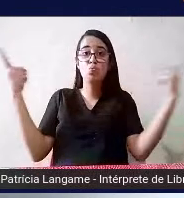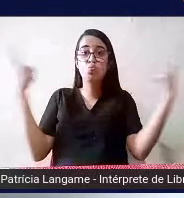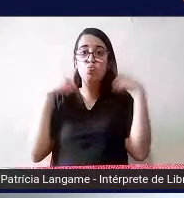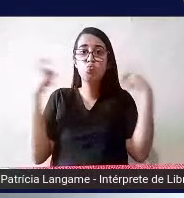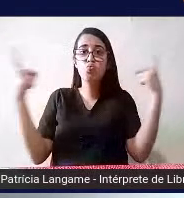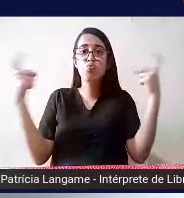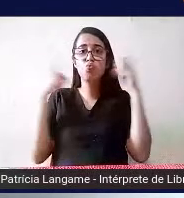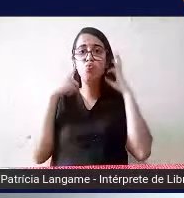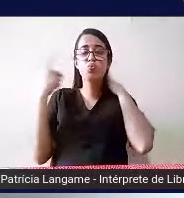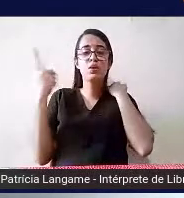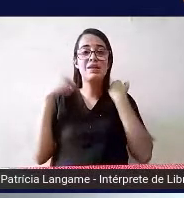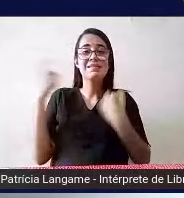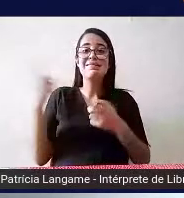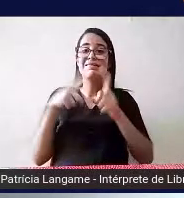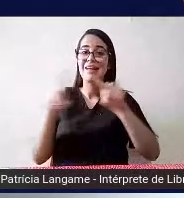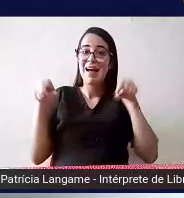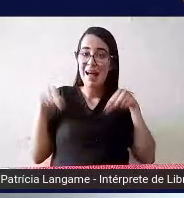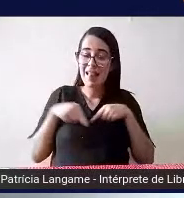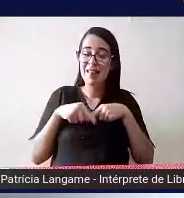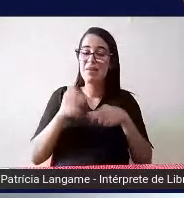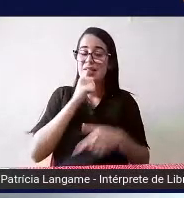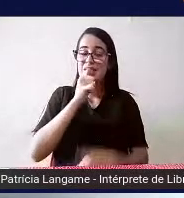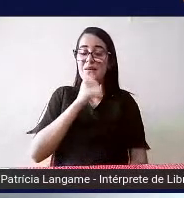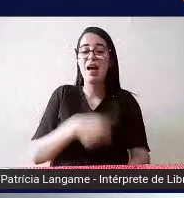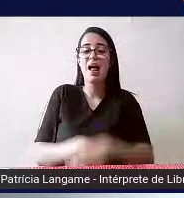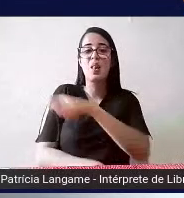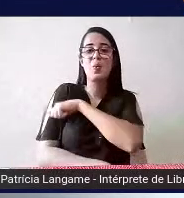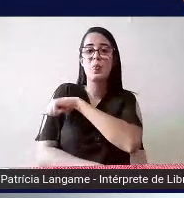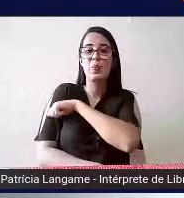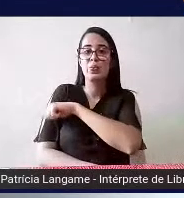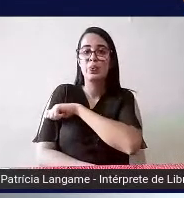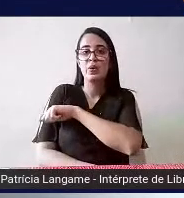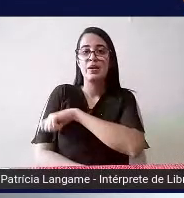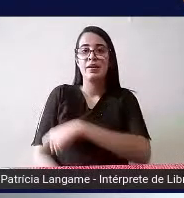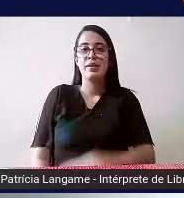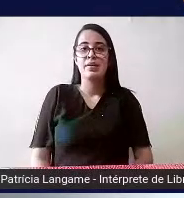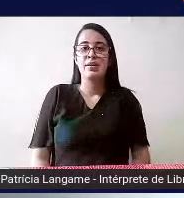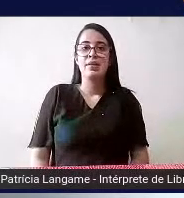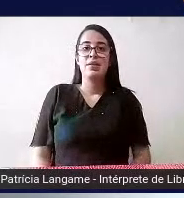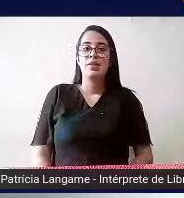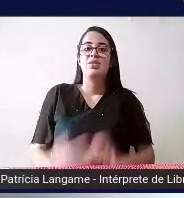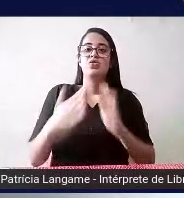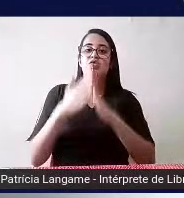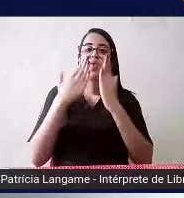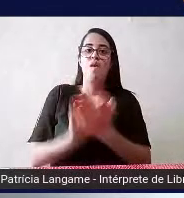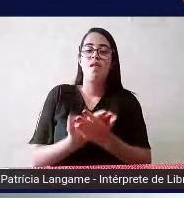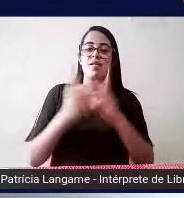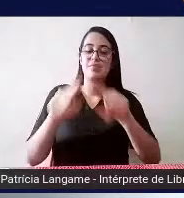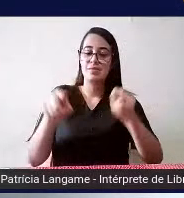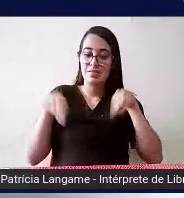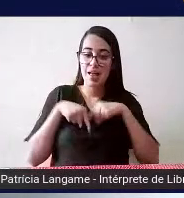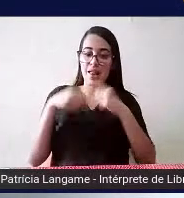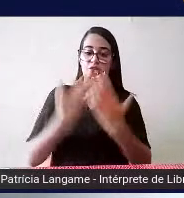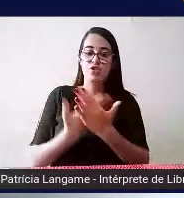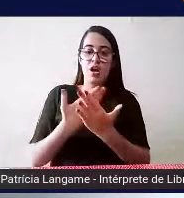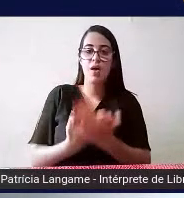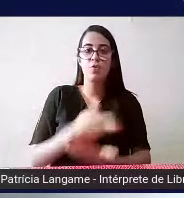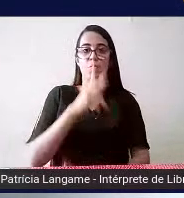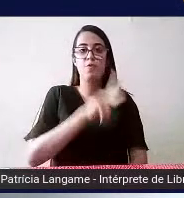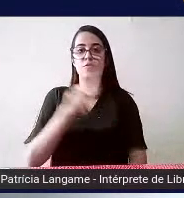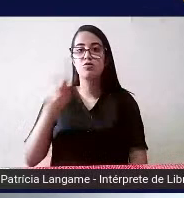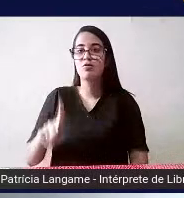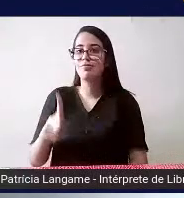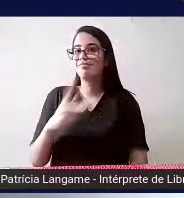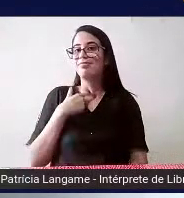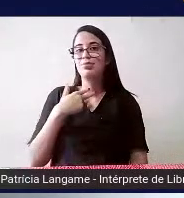gente tem relatos de alunos por exemplo em que as escolas as salas de aula que os professores não deixam os alunos usarem a